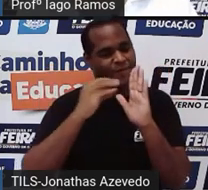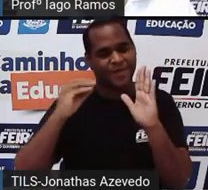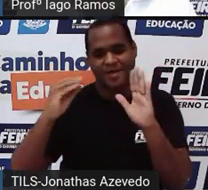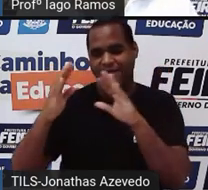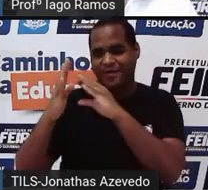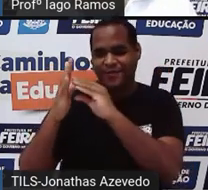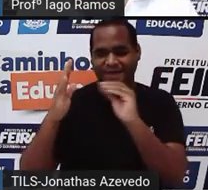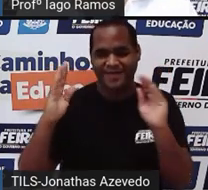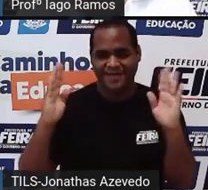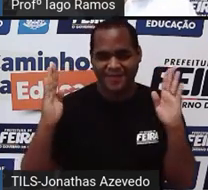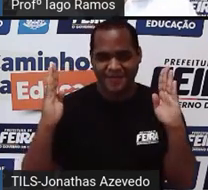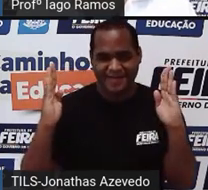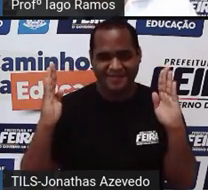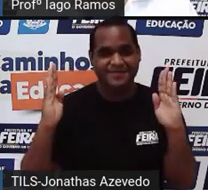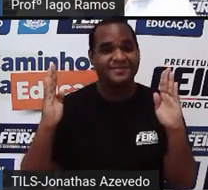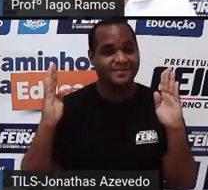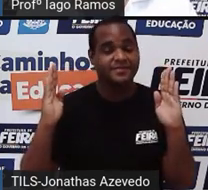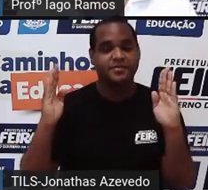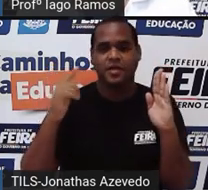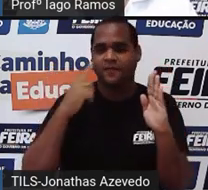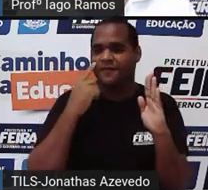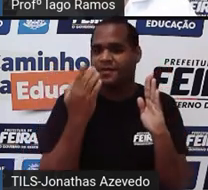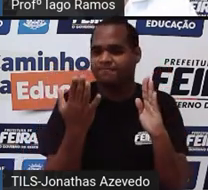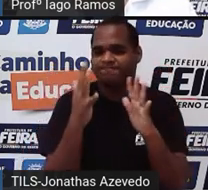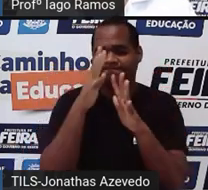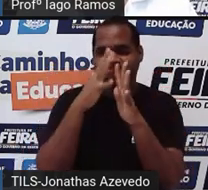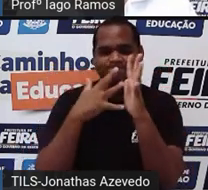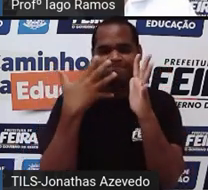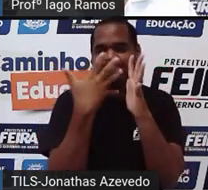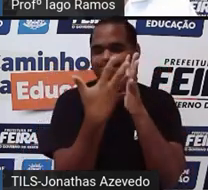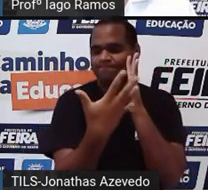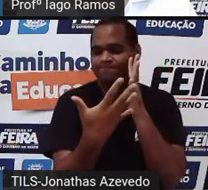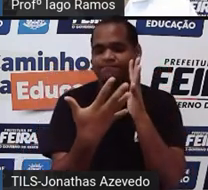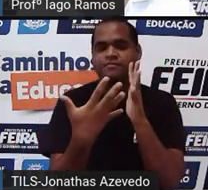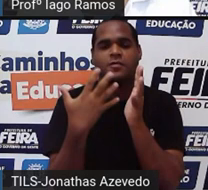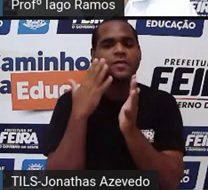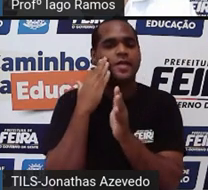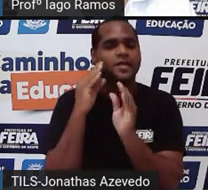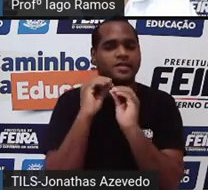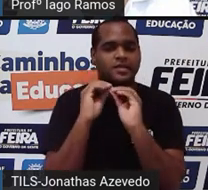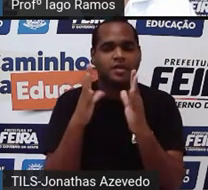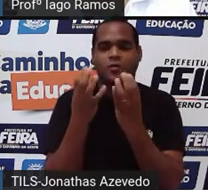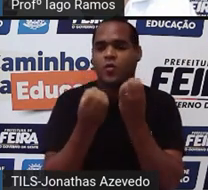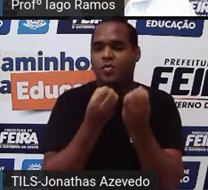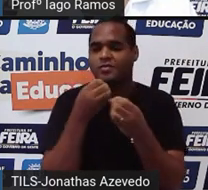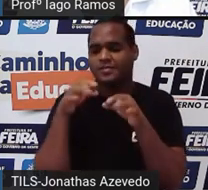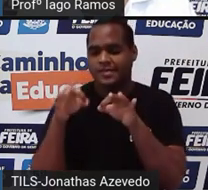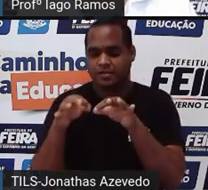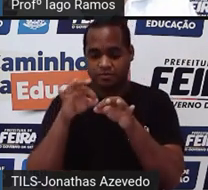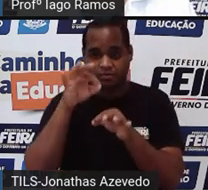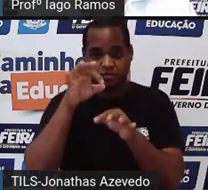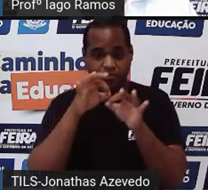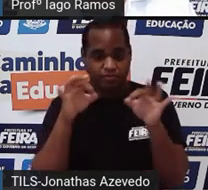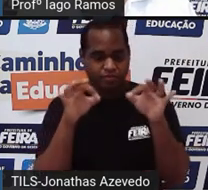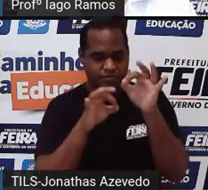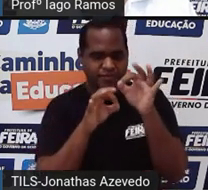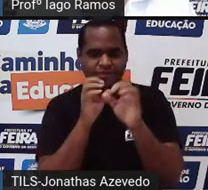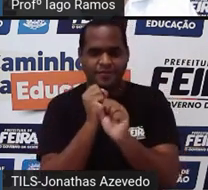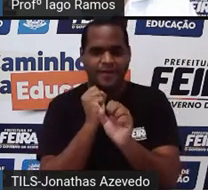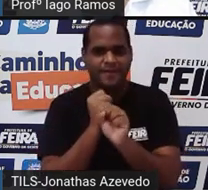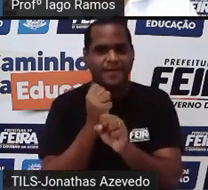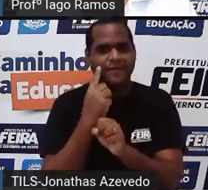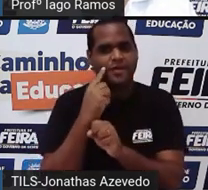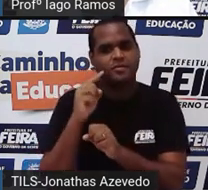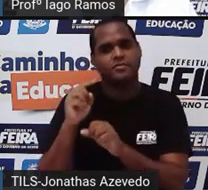Tá? Então, vou colocar uma malha aqui, ó, pra gente ver isso, mas pra gente conseguir medir tudo certinho, ó. Quando eu pego esse